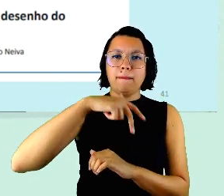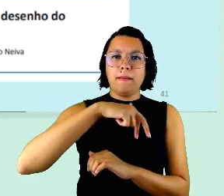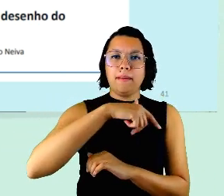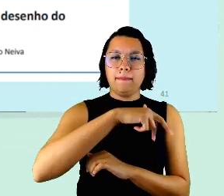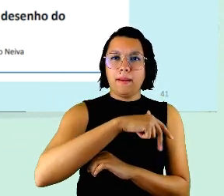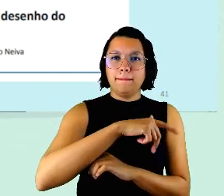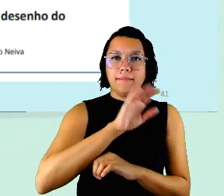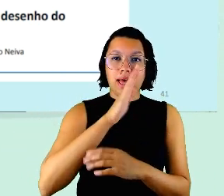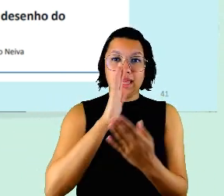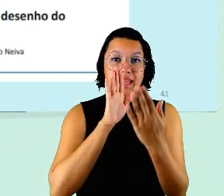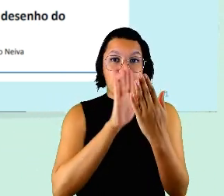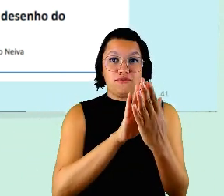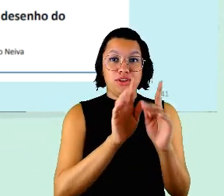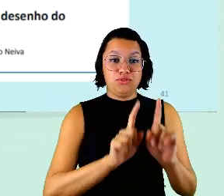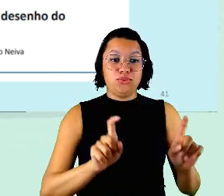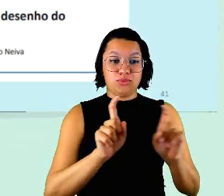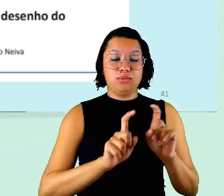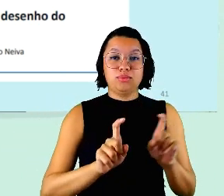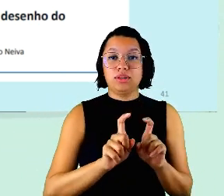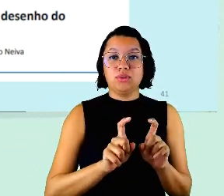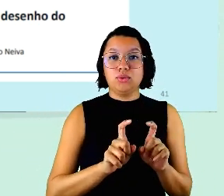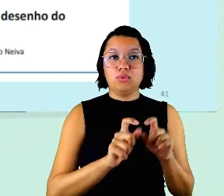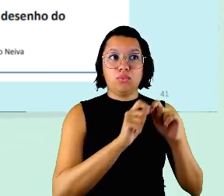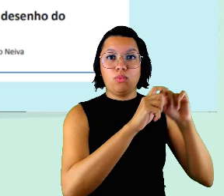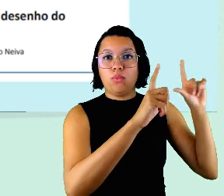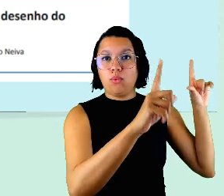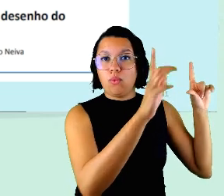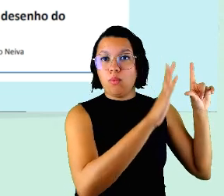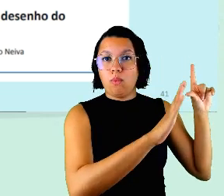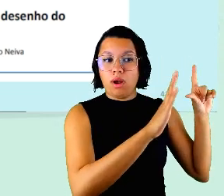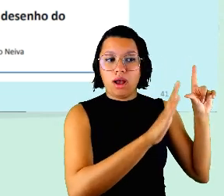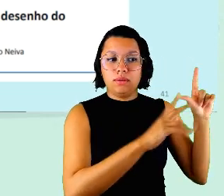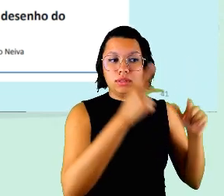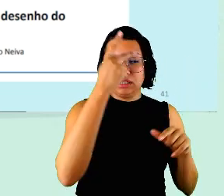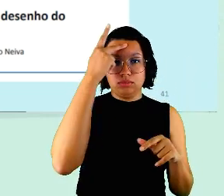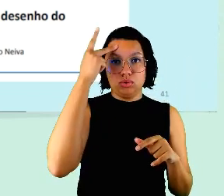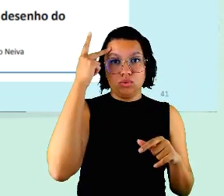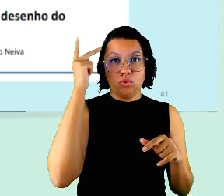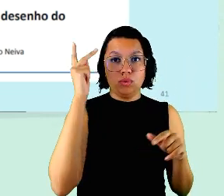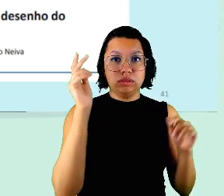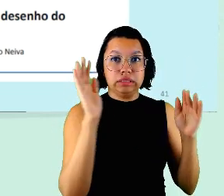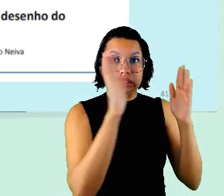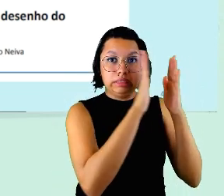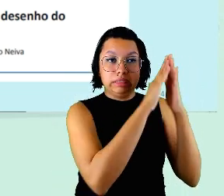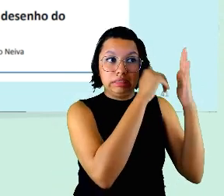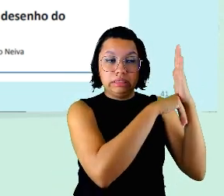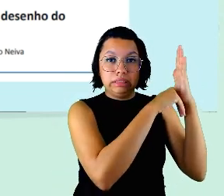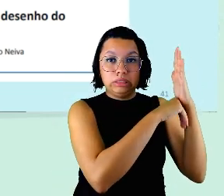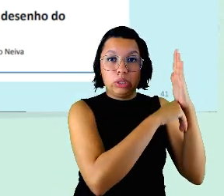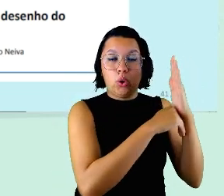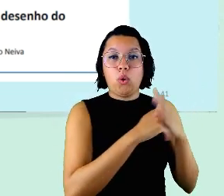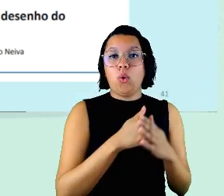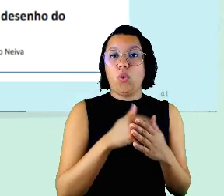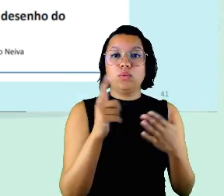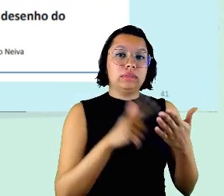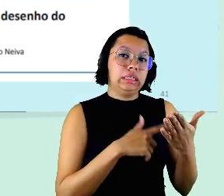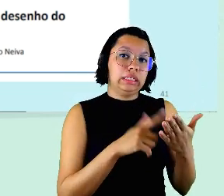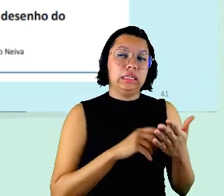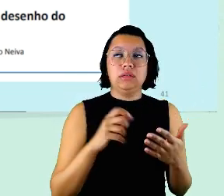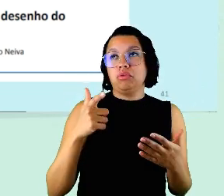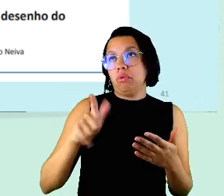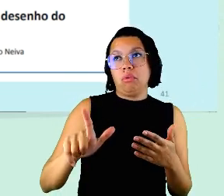esses elementos os próprios quadros né que muitas pessoas cobrem os seus quadros as coisas os seus livros outros deixam aparecer